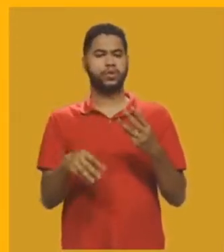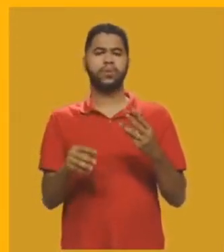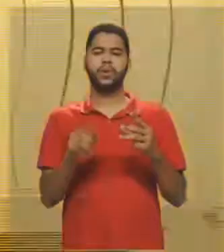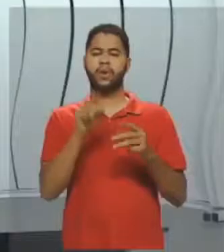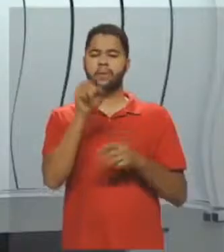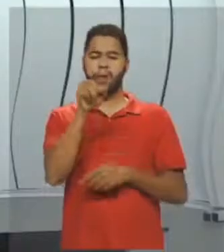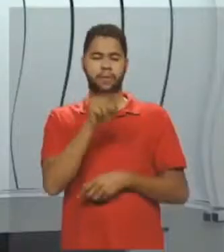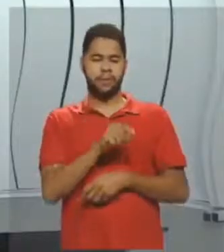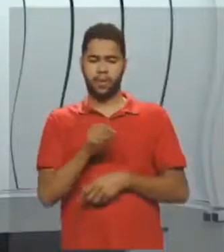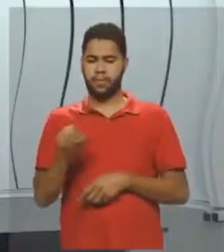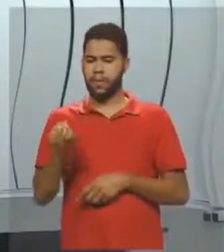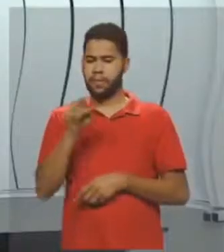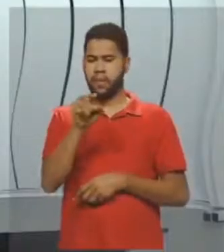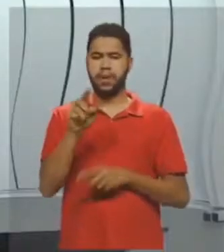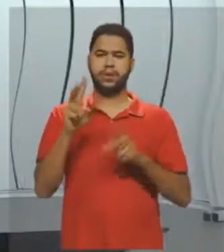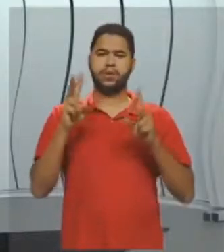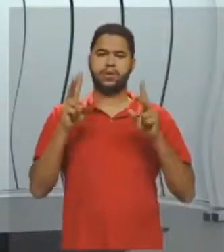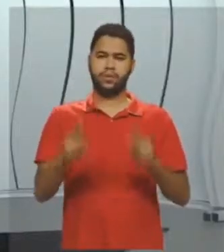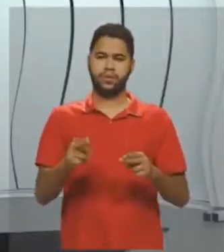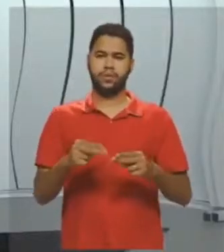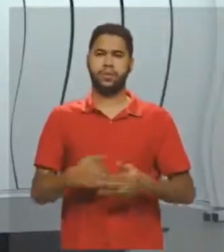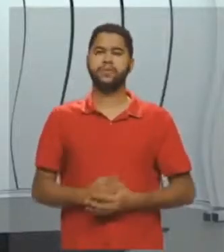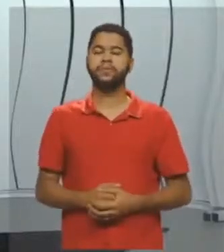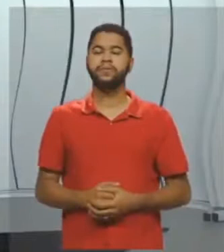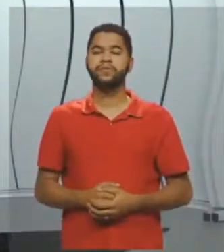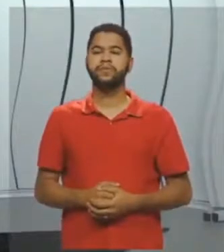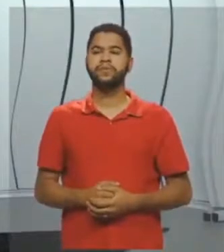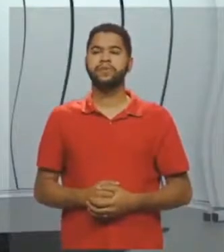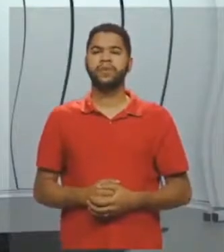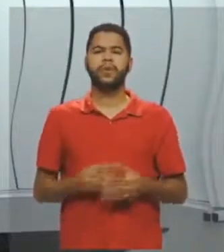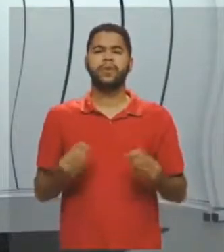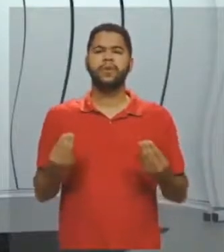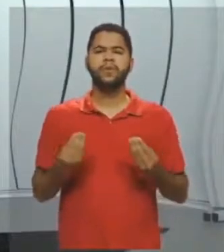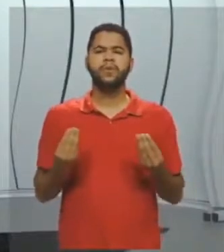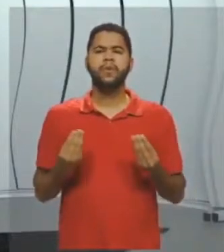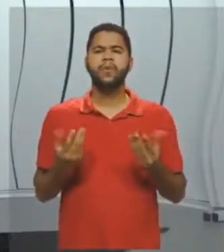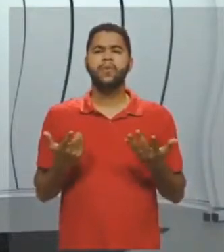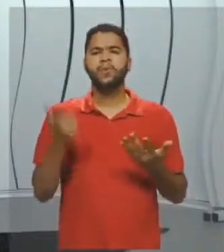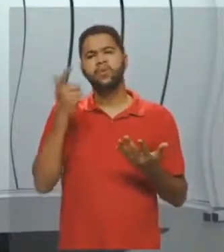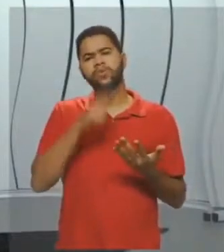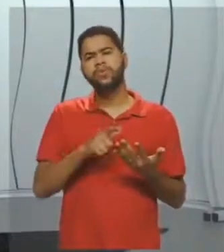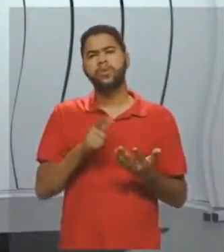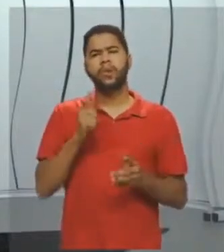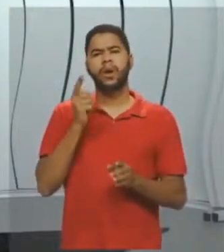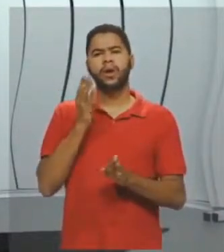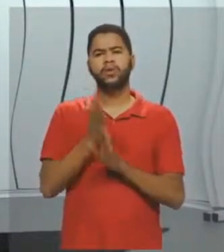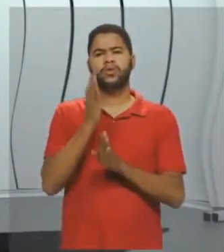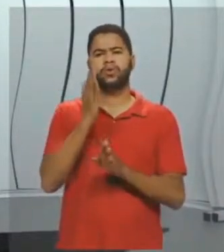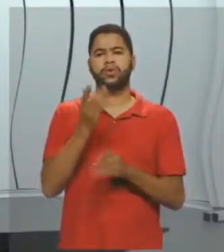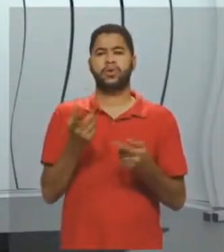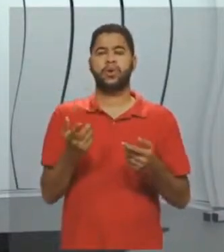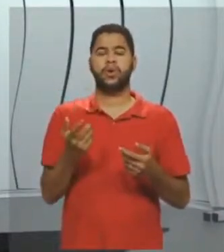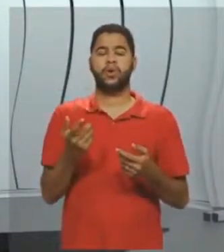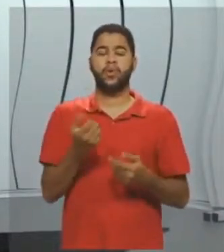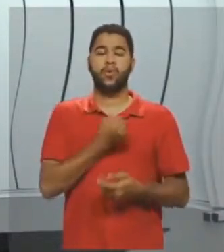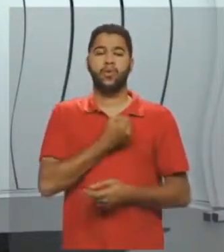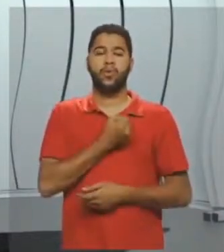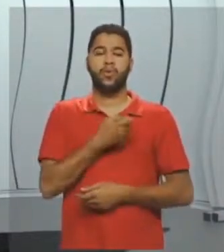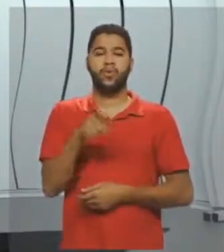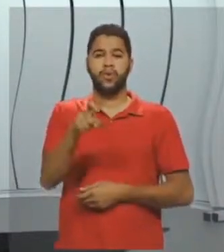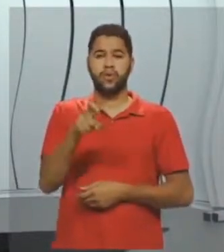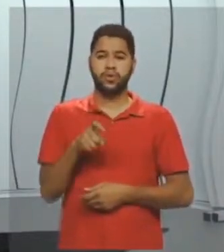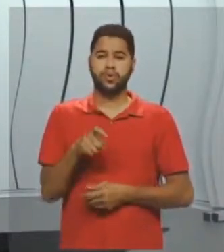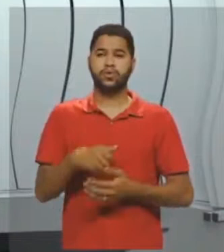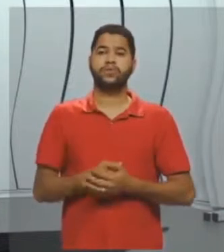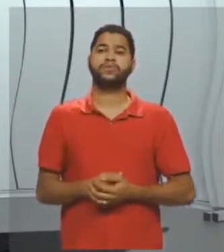os lados são iguais. E aí? Como que eu posso achar o valor de x? Eu tenho que